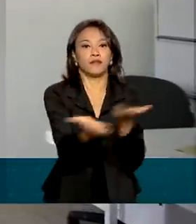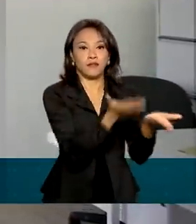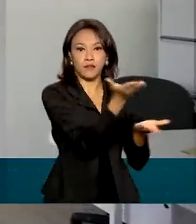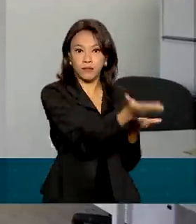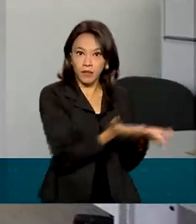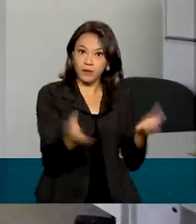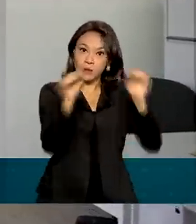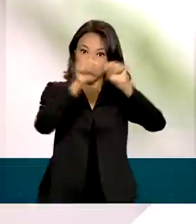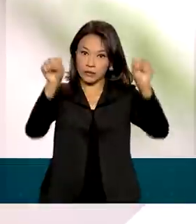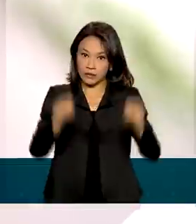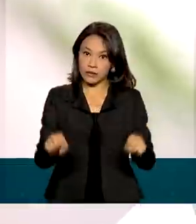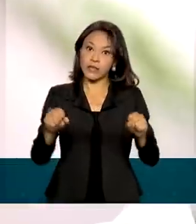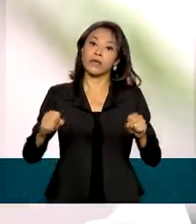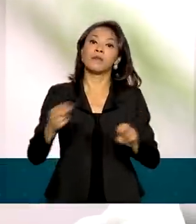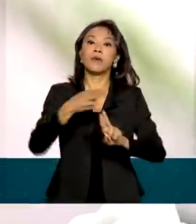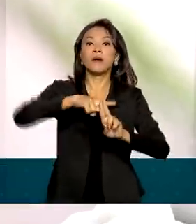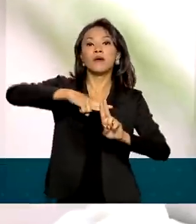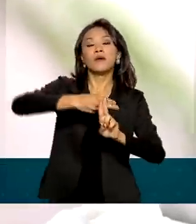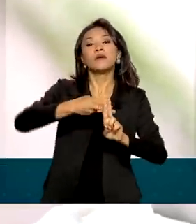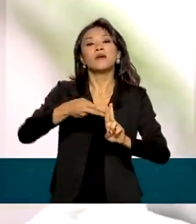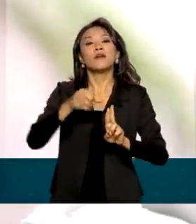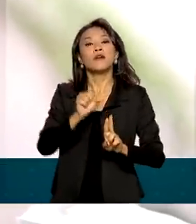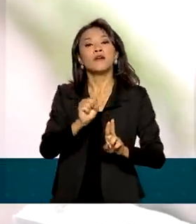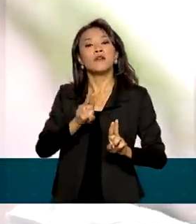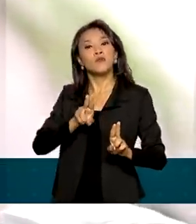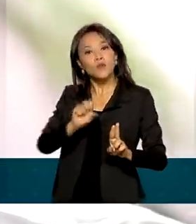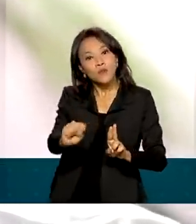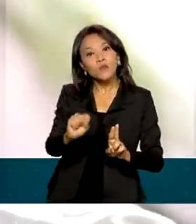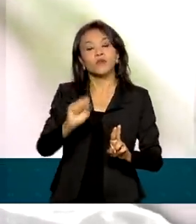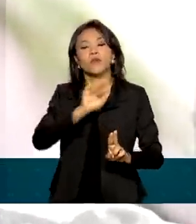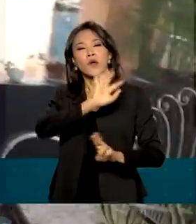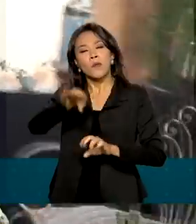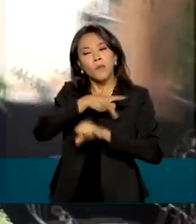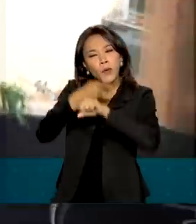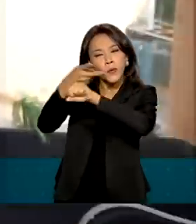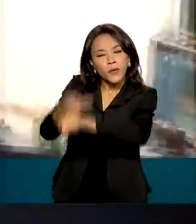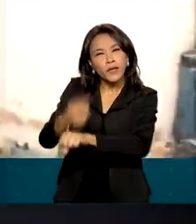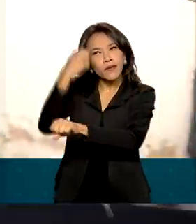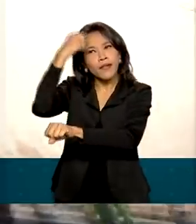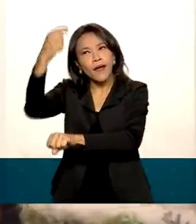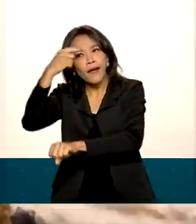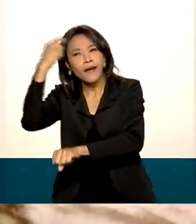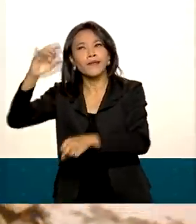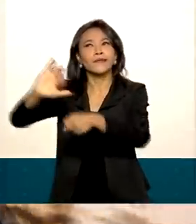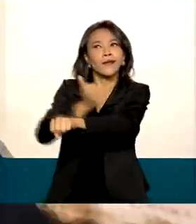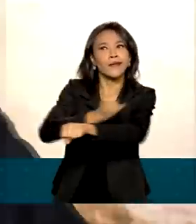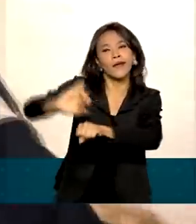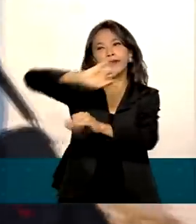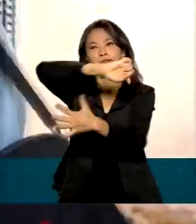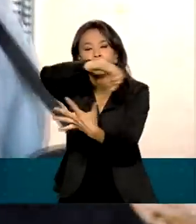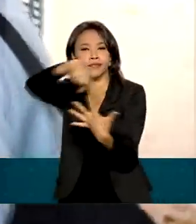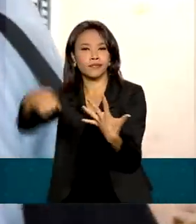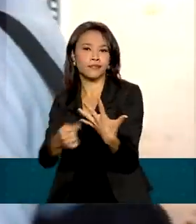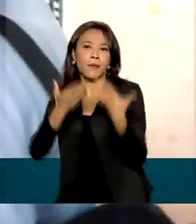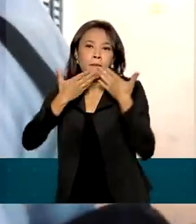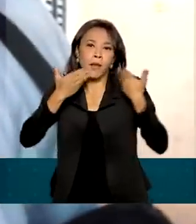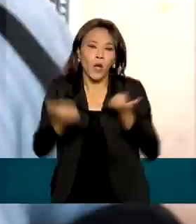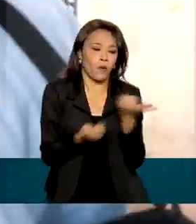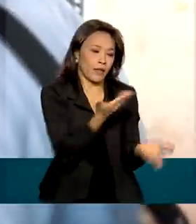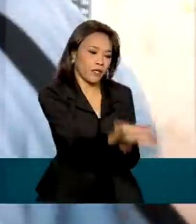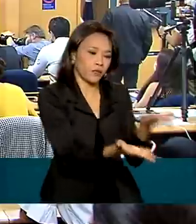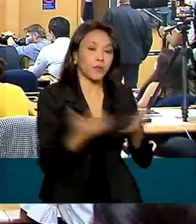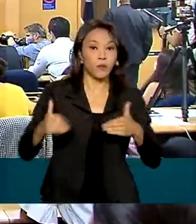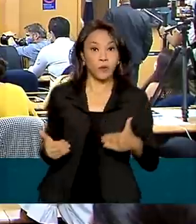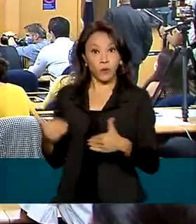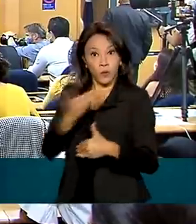único de saúde. Na busca de outras ideias para otimizar o atendimento público no setor, o governo